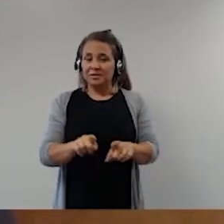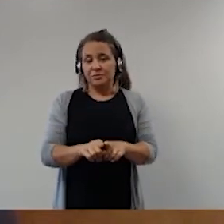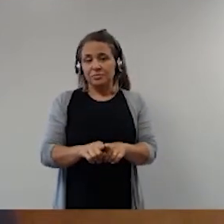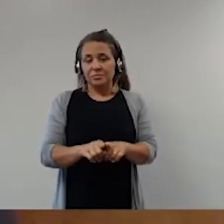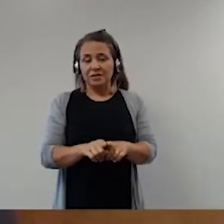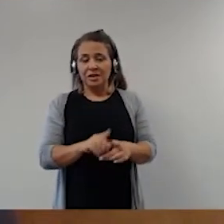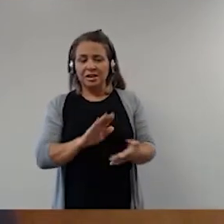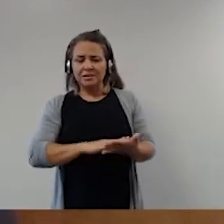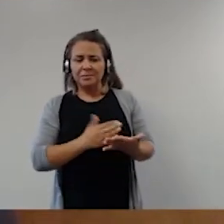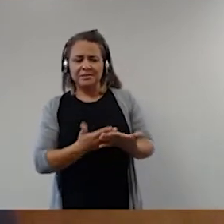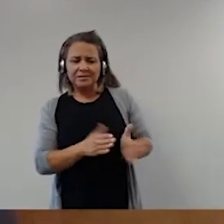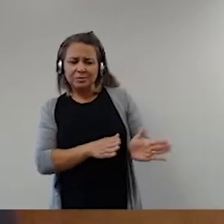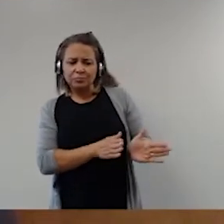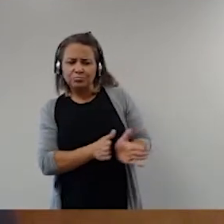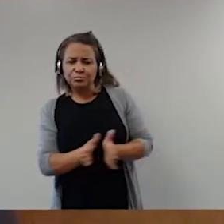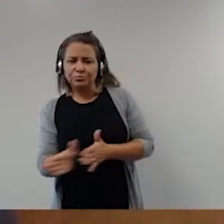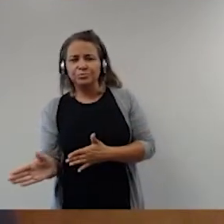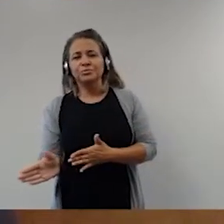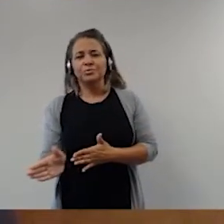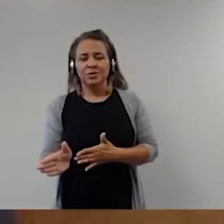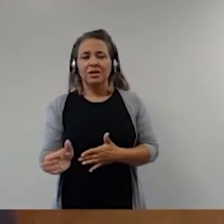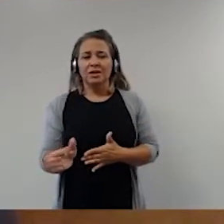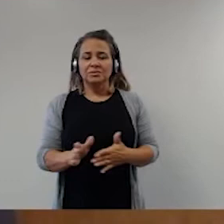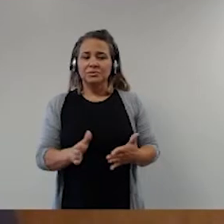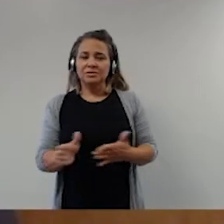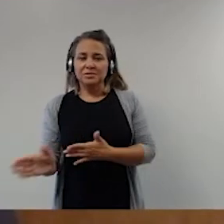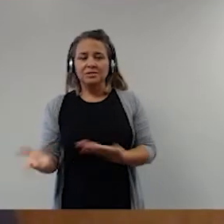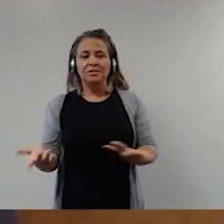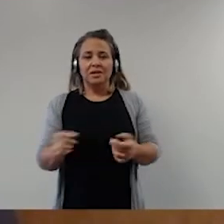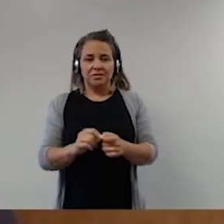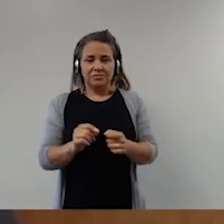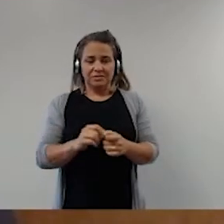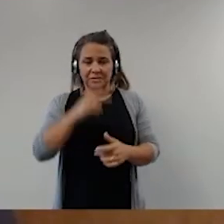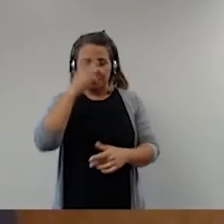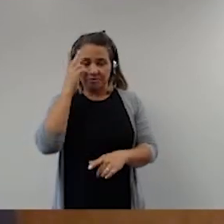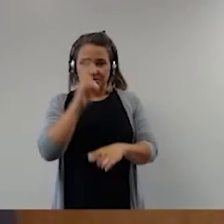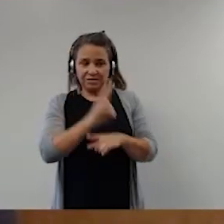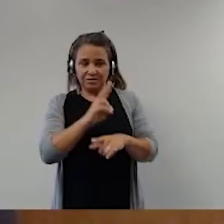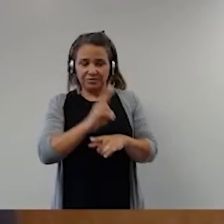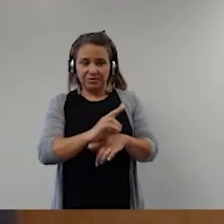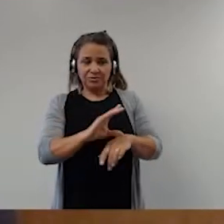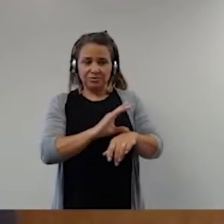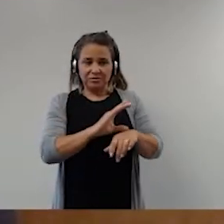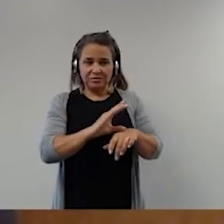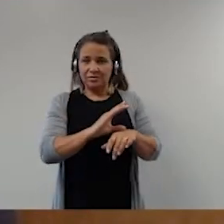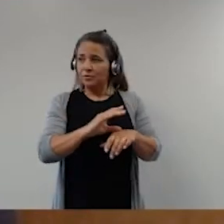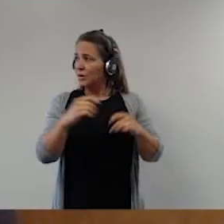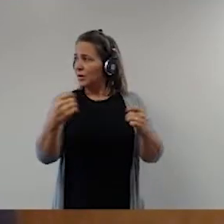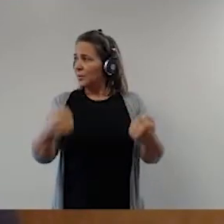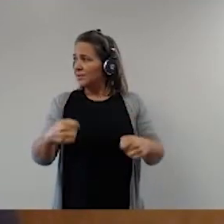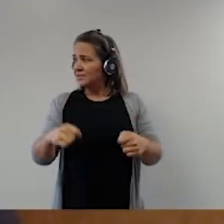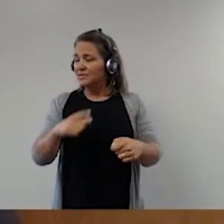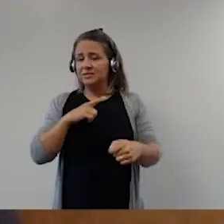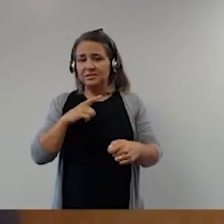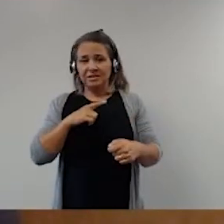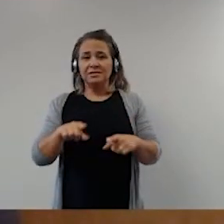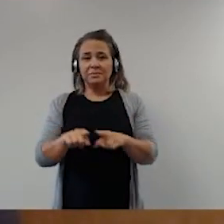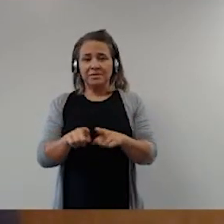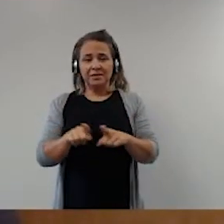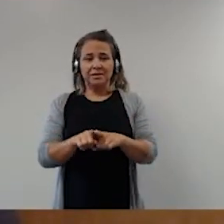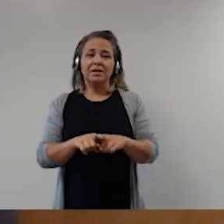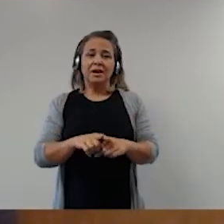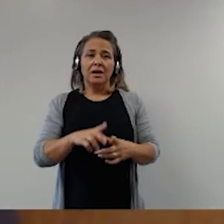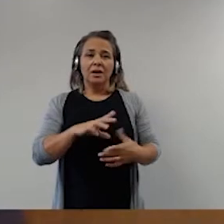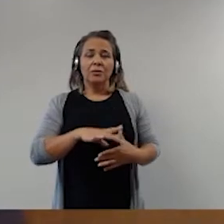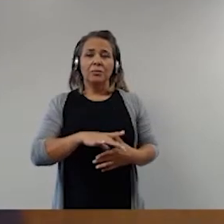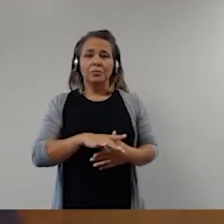distorcida da Constituição de Weimar, que o defensor último da Constituição deveria ser o chefe do Poder